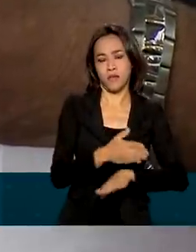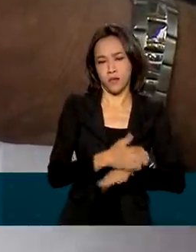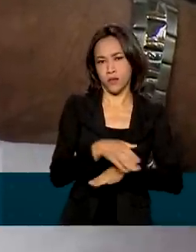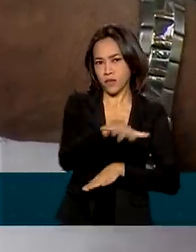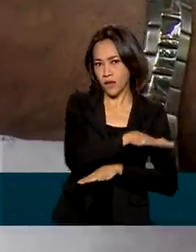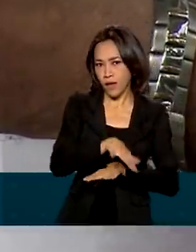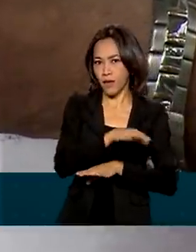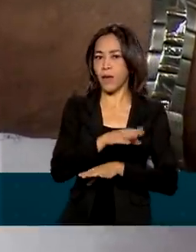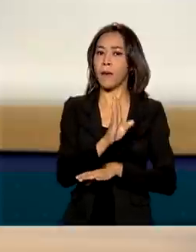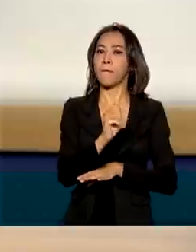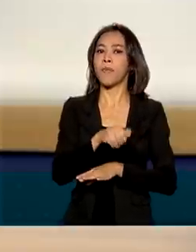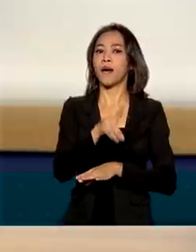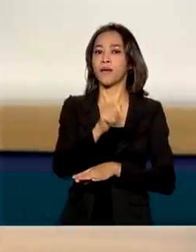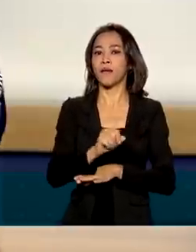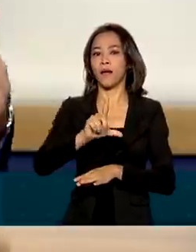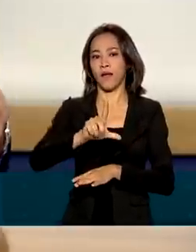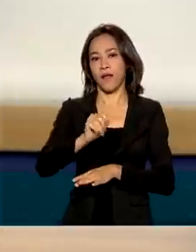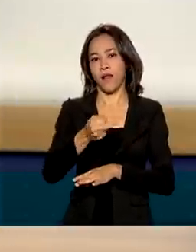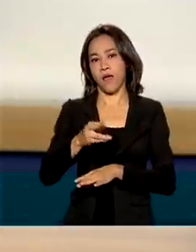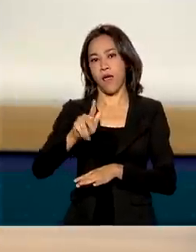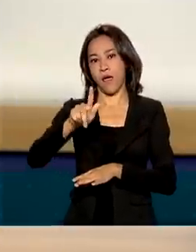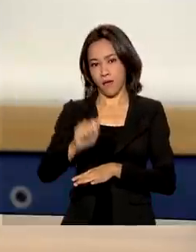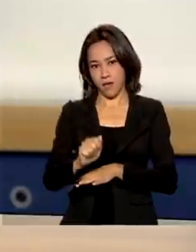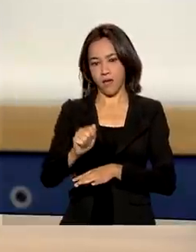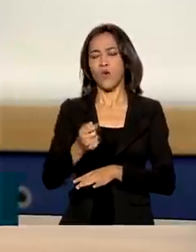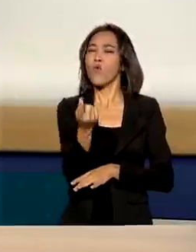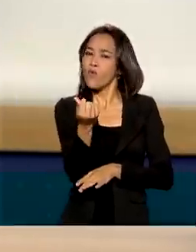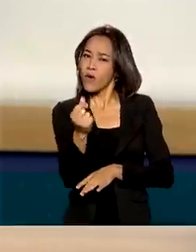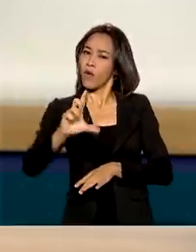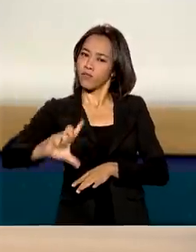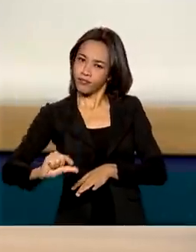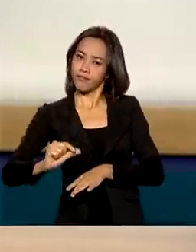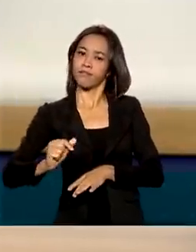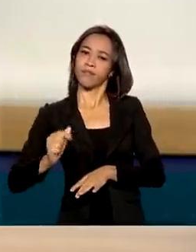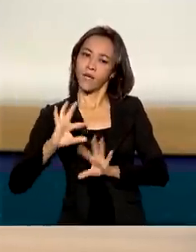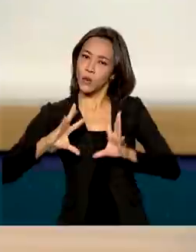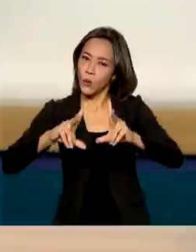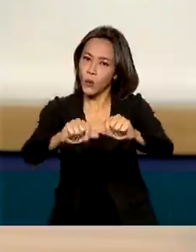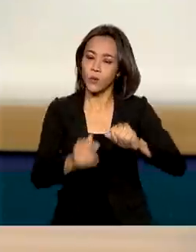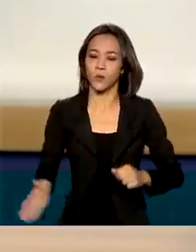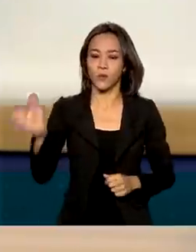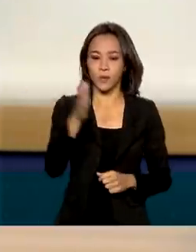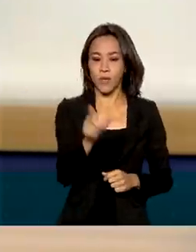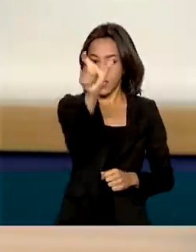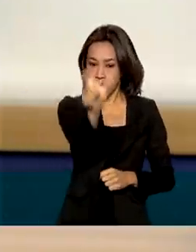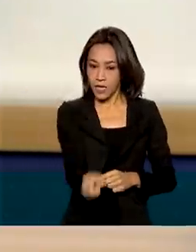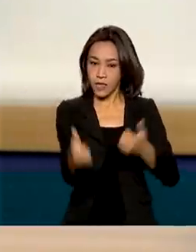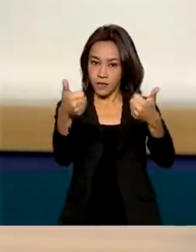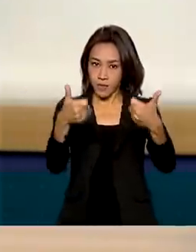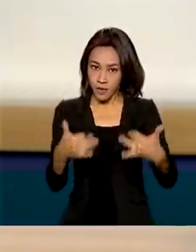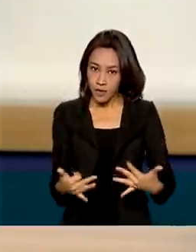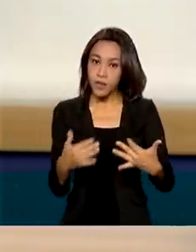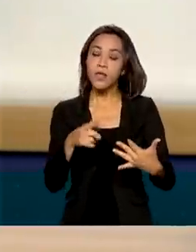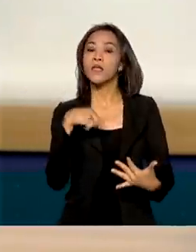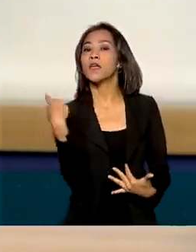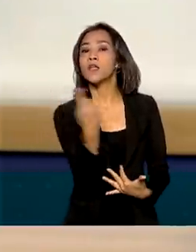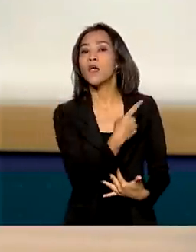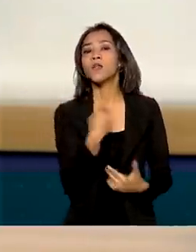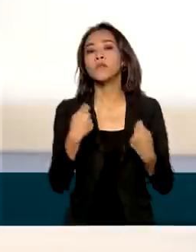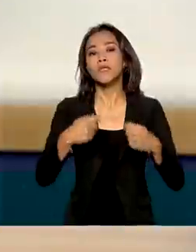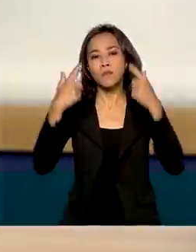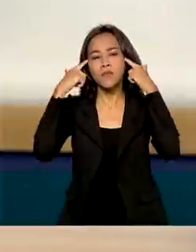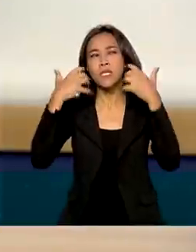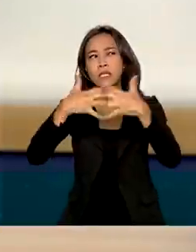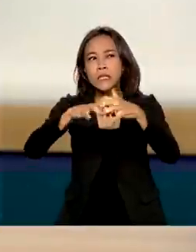preços mais acessíveis. Eu acho que a fronteira que a gente precisa, como sociedade, se debruçar bastante é a questão da racionalização de